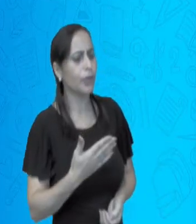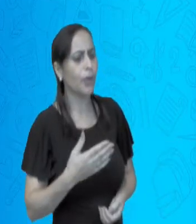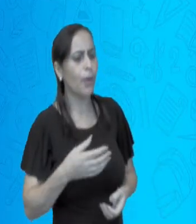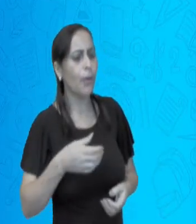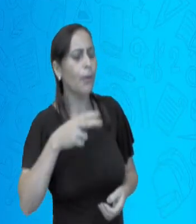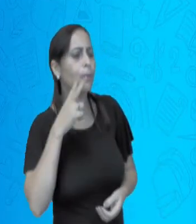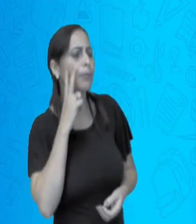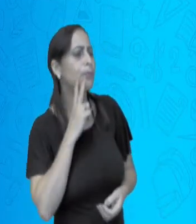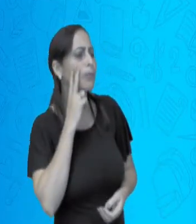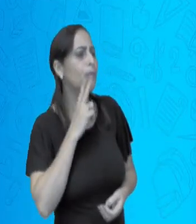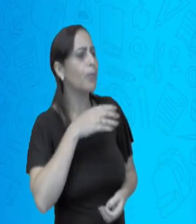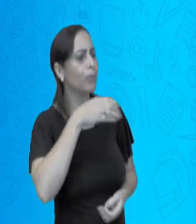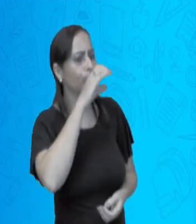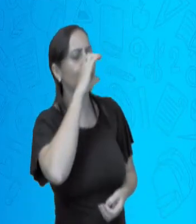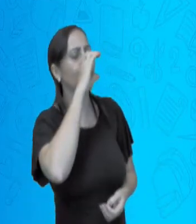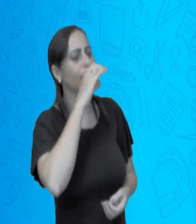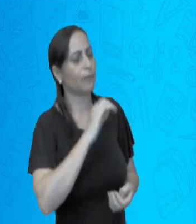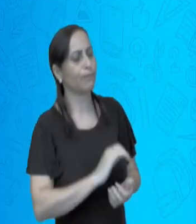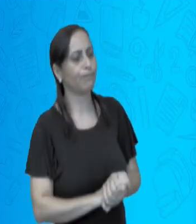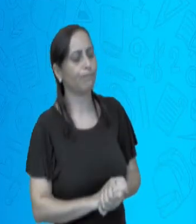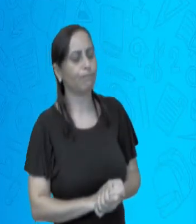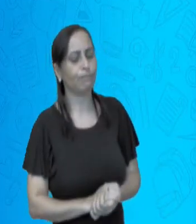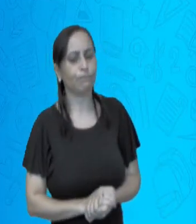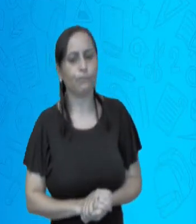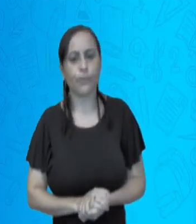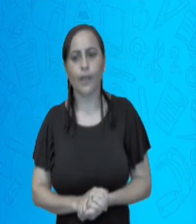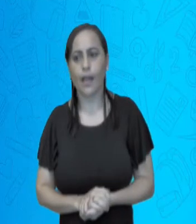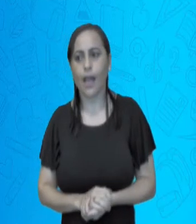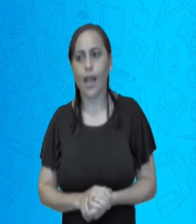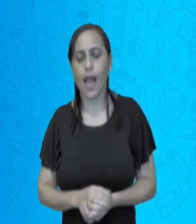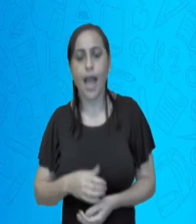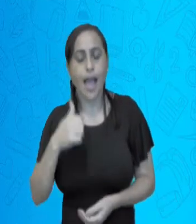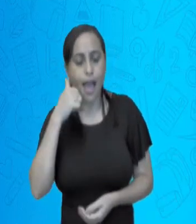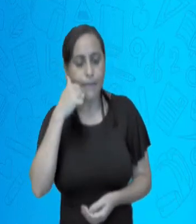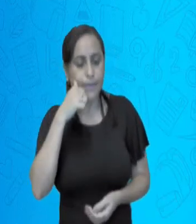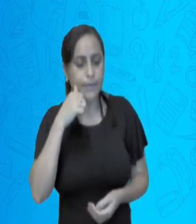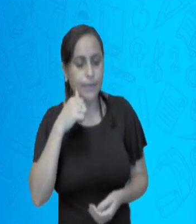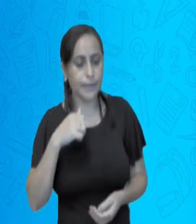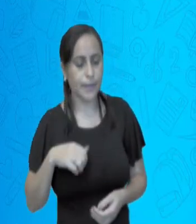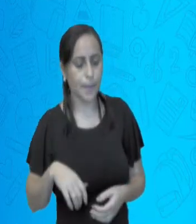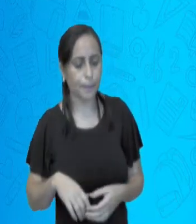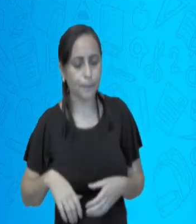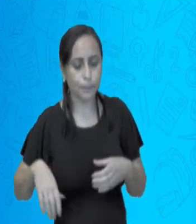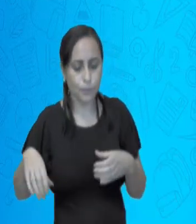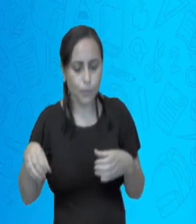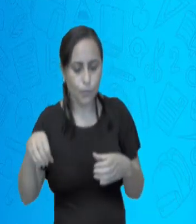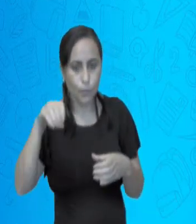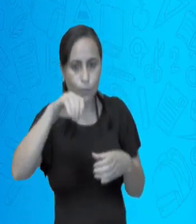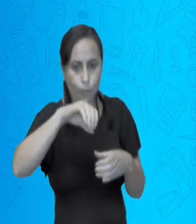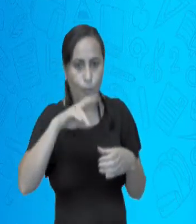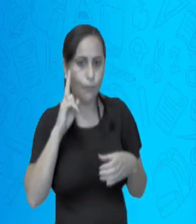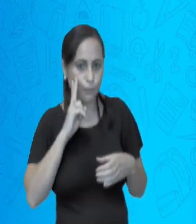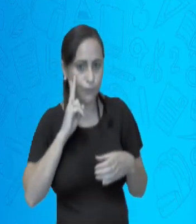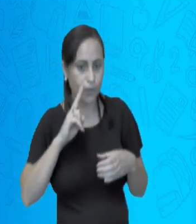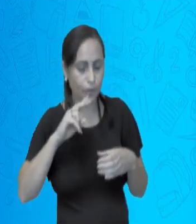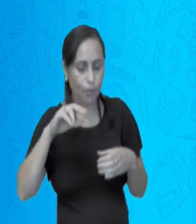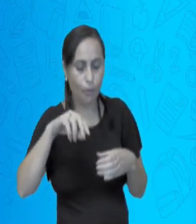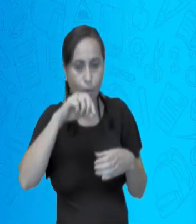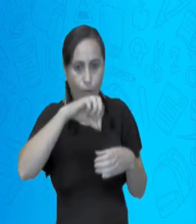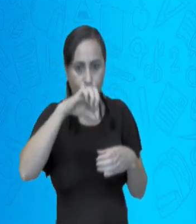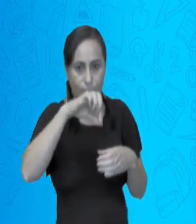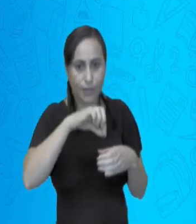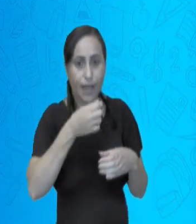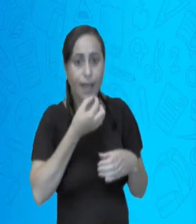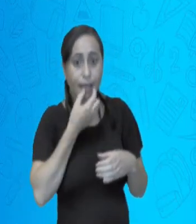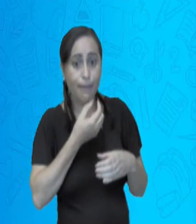sala, naquele lugar gostoso, o rei descuidou e ela pingou sete gotinhas de um remédio dentro do vinho do rei.